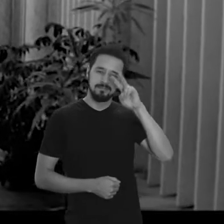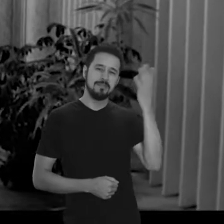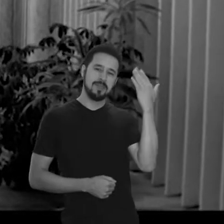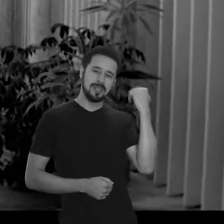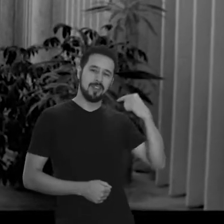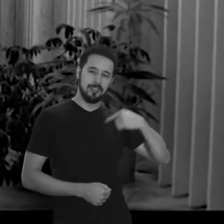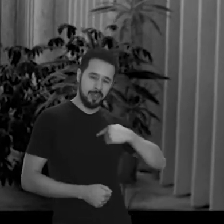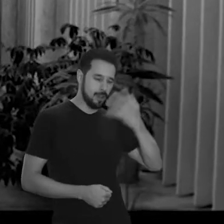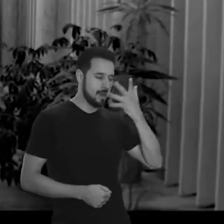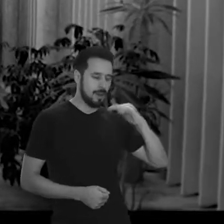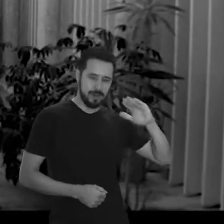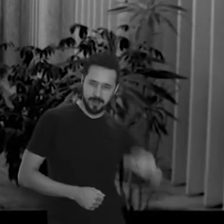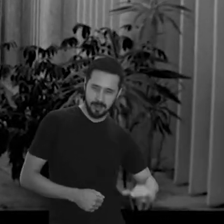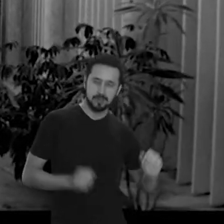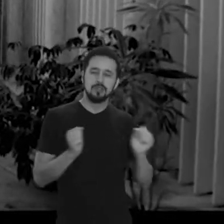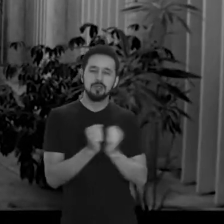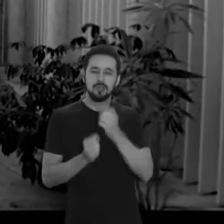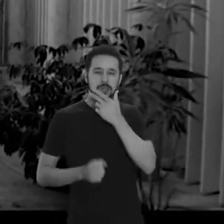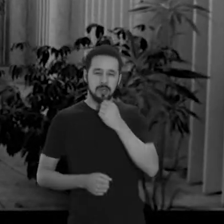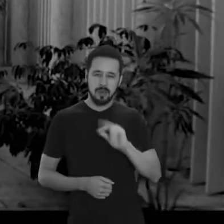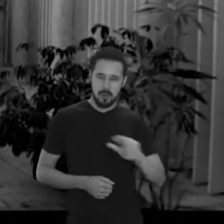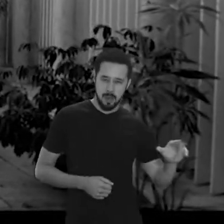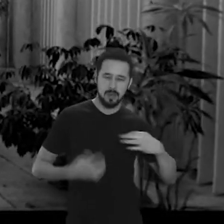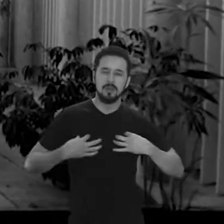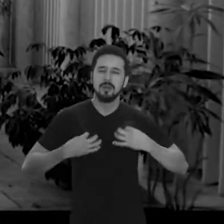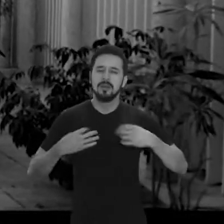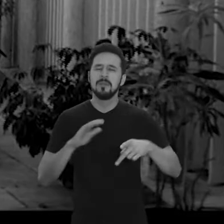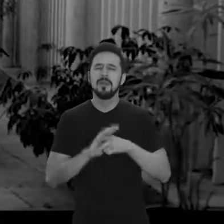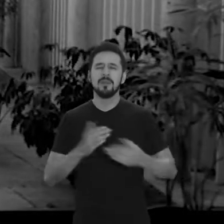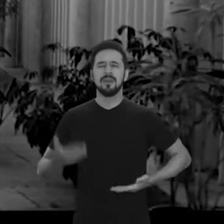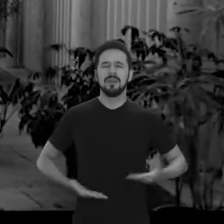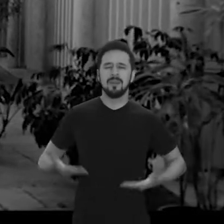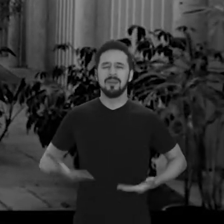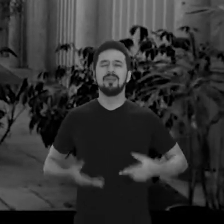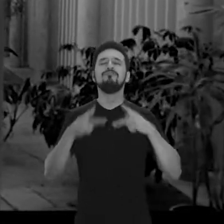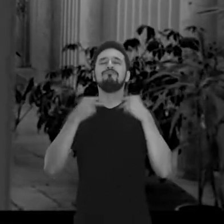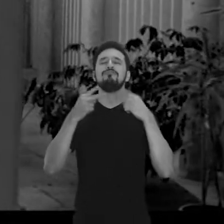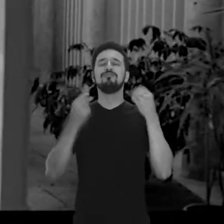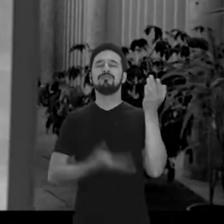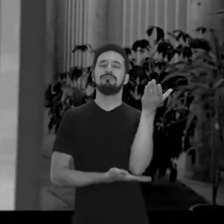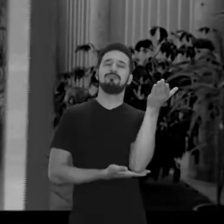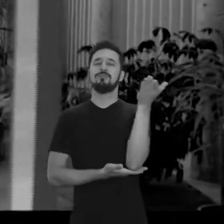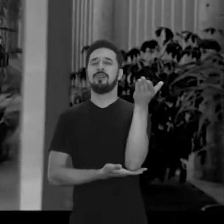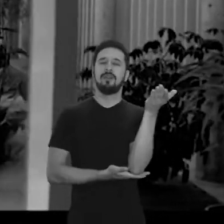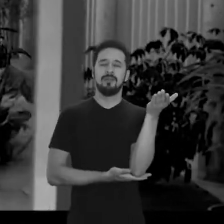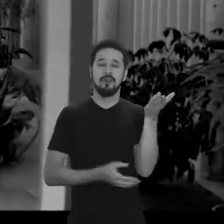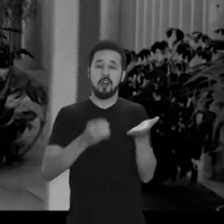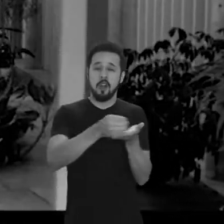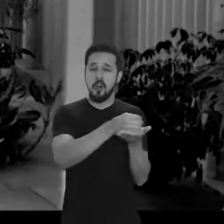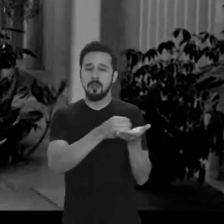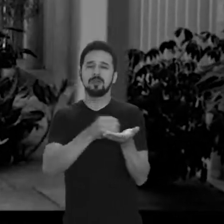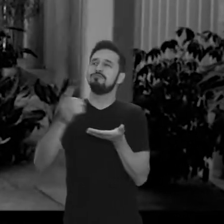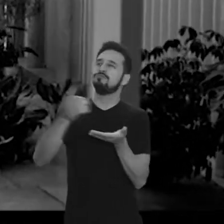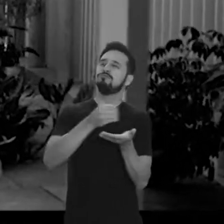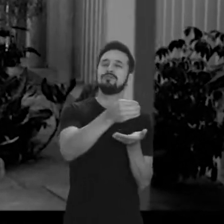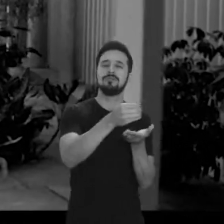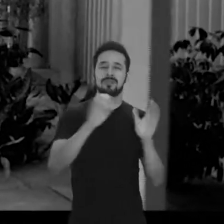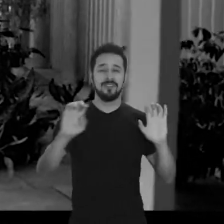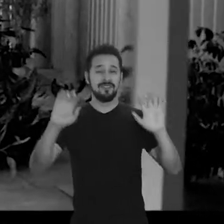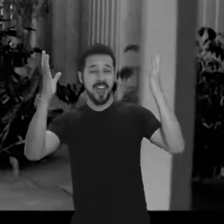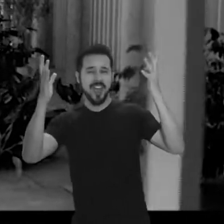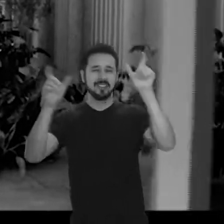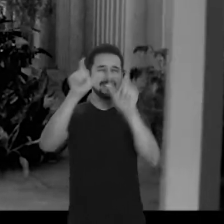Uma das minhas lembranças de criança sou eu e meus irmãos vestidos de copeiro, com uma bandeja na mão, entre os convidados,